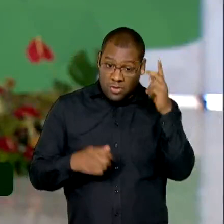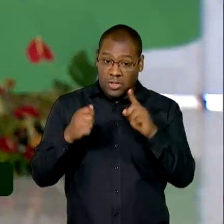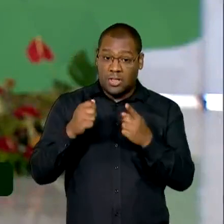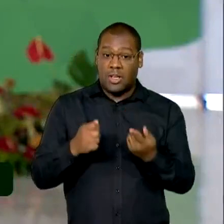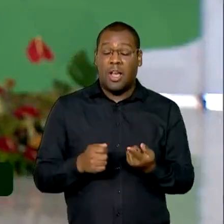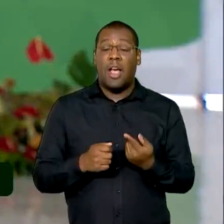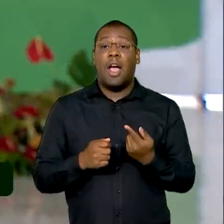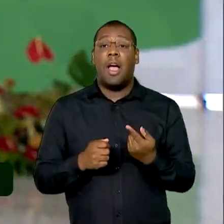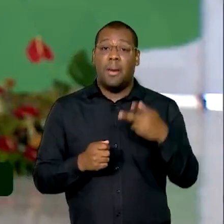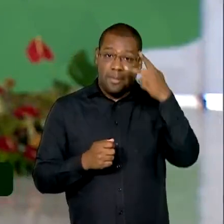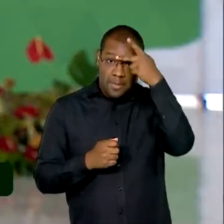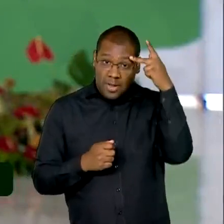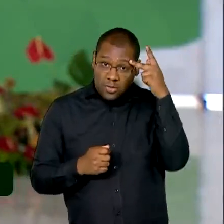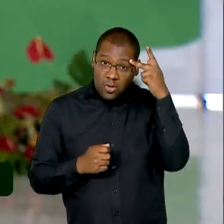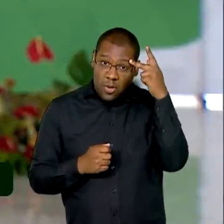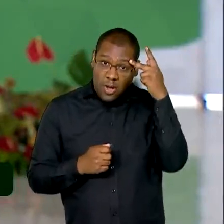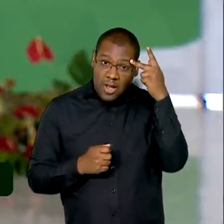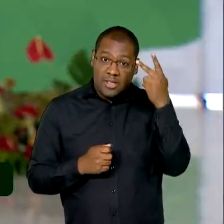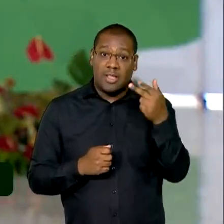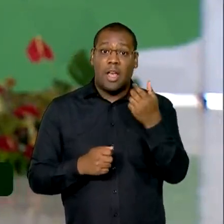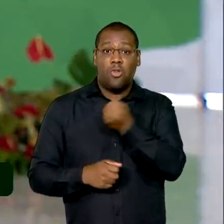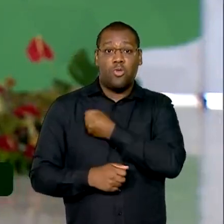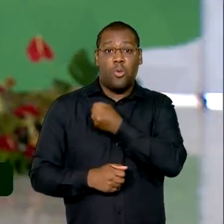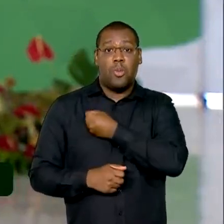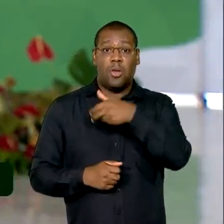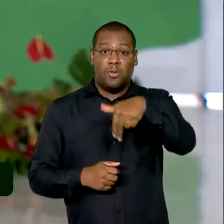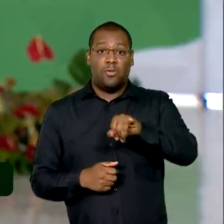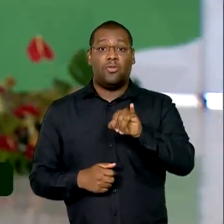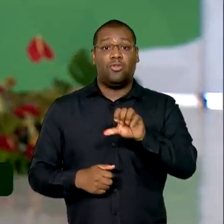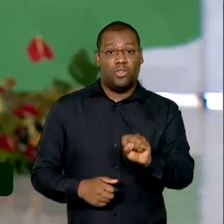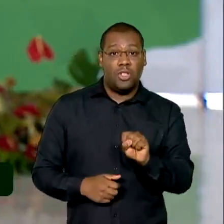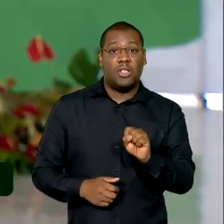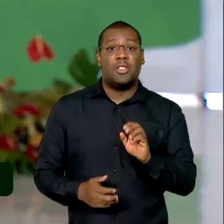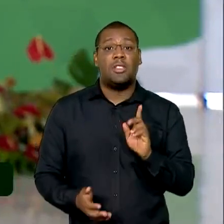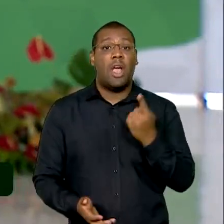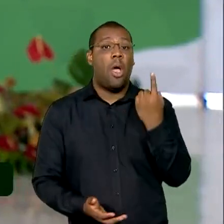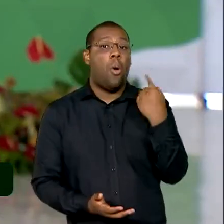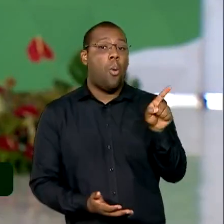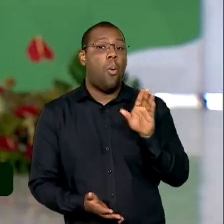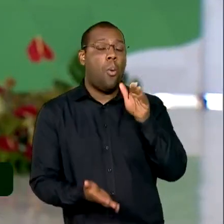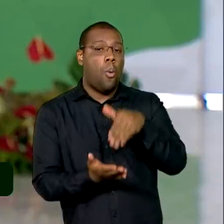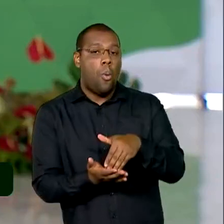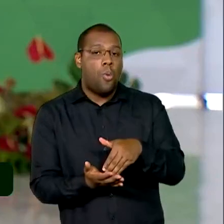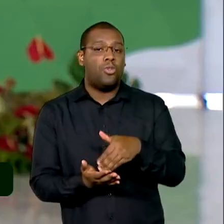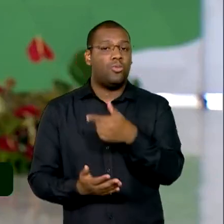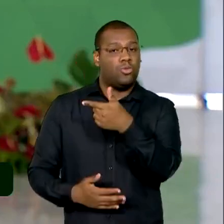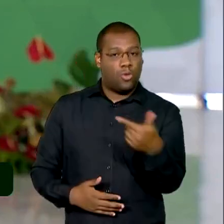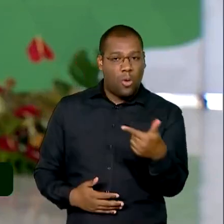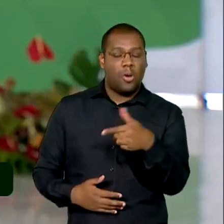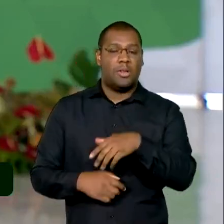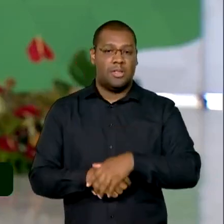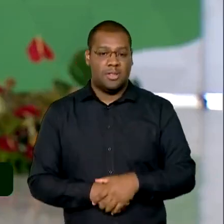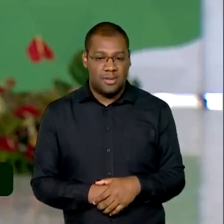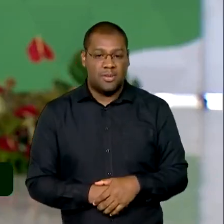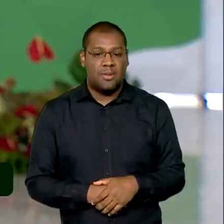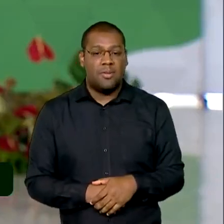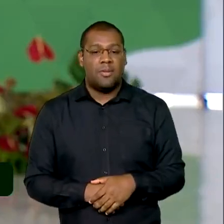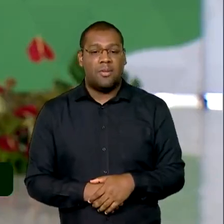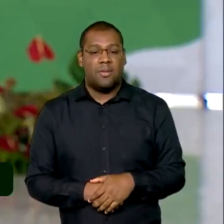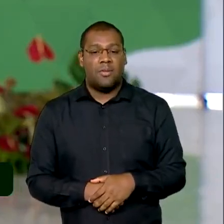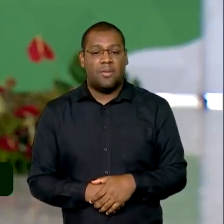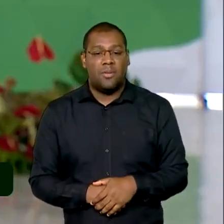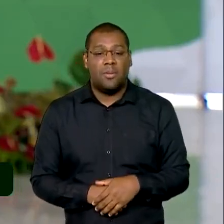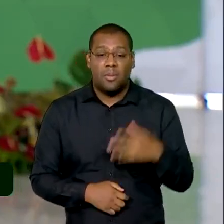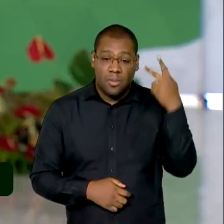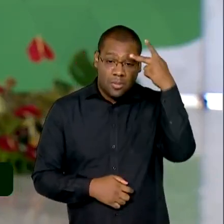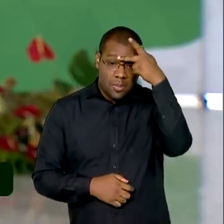que terminam em zero. A segunda parcela será paga em maio, começando no dia 24 e seguindo aí a mesma lógica. Já para quem